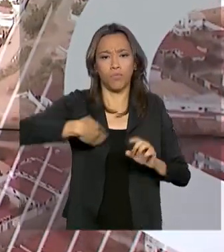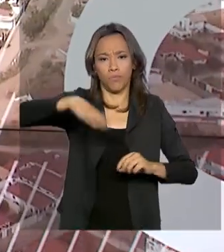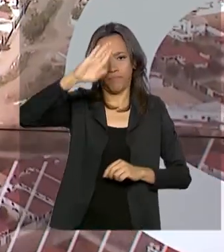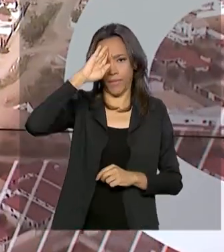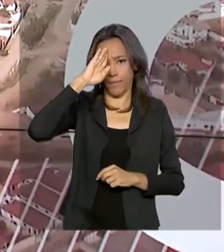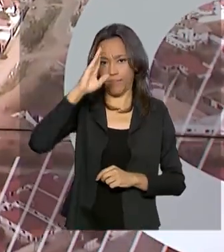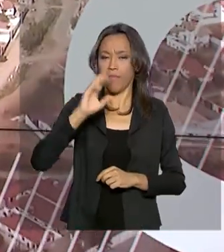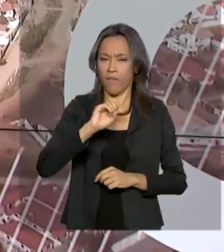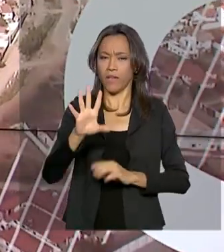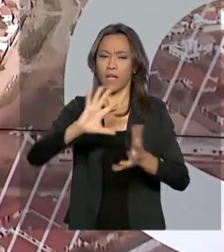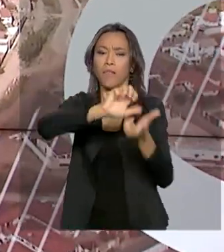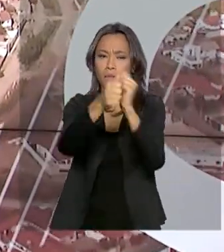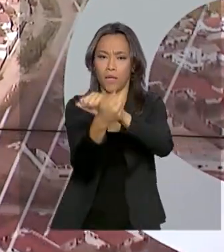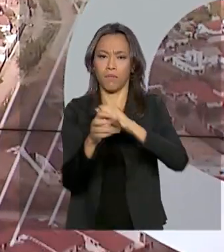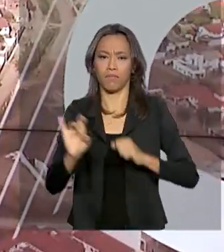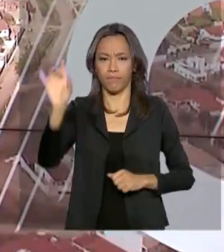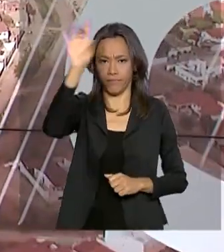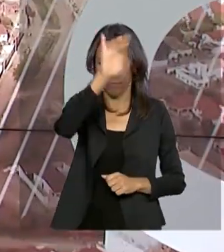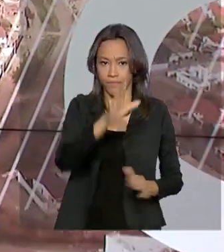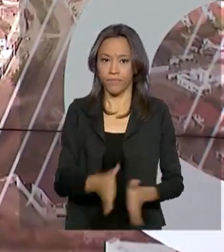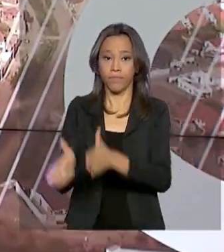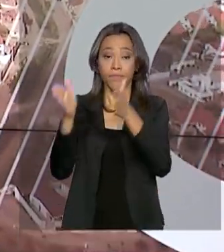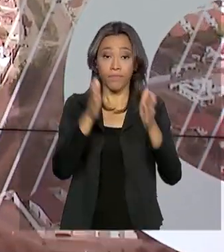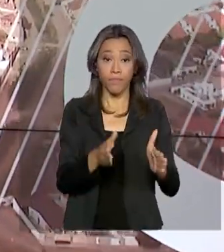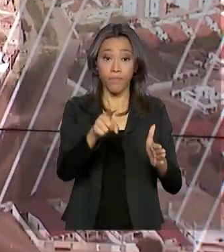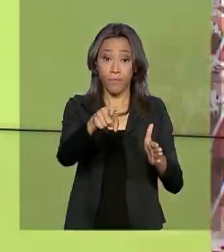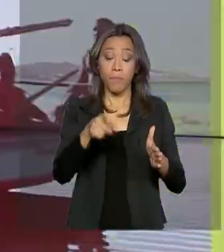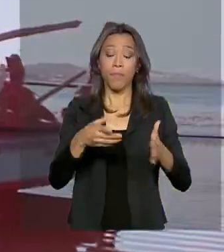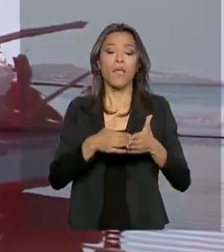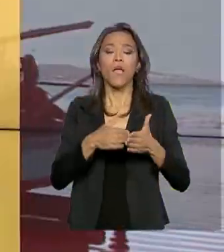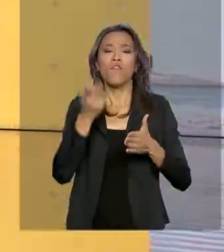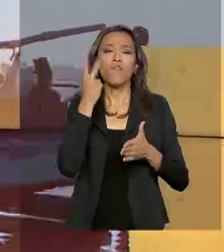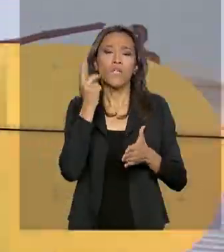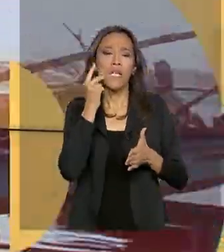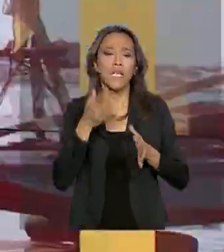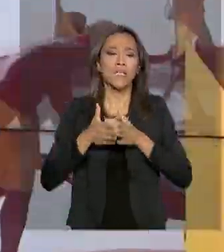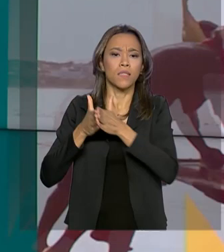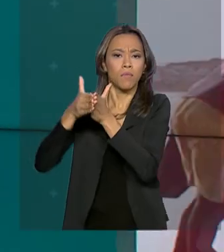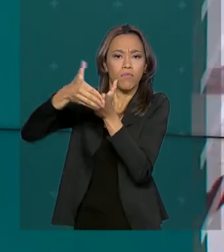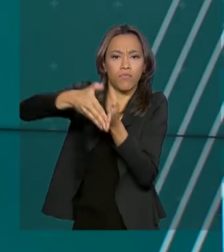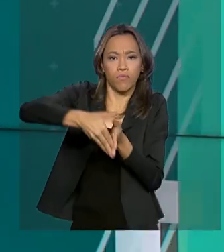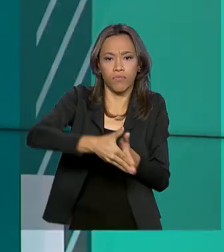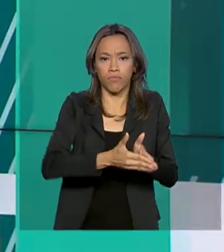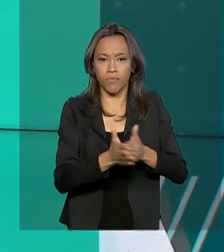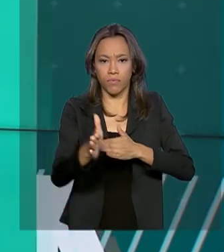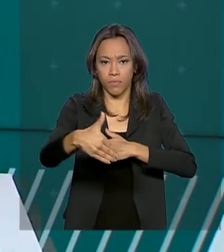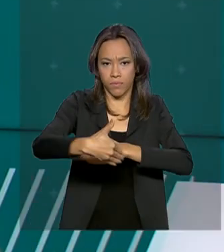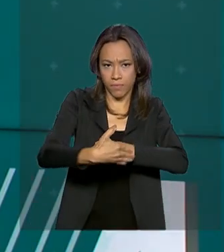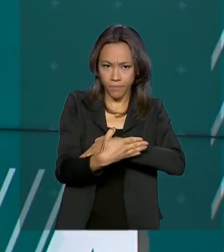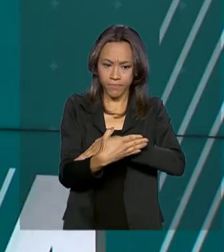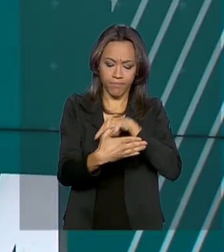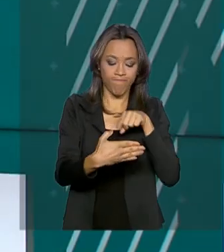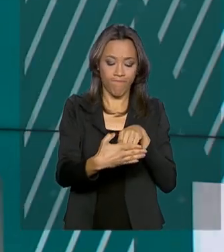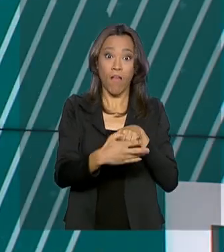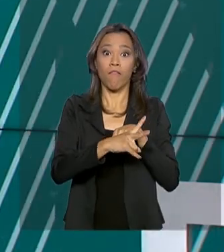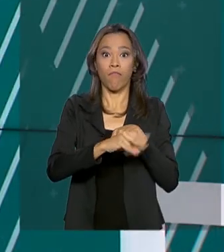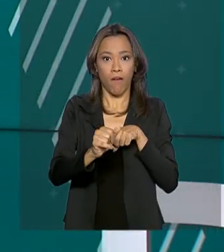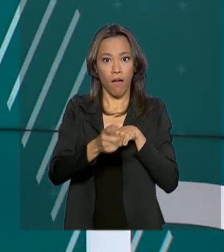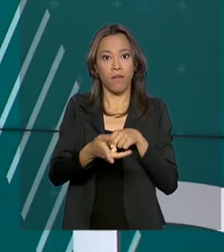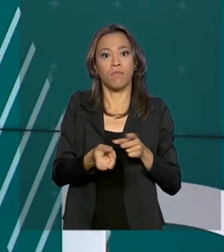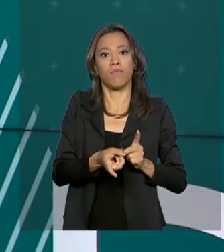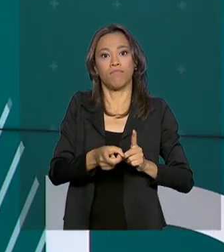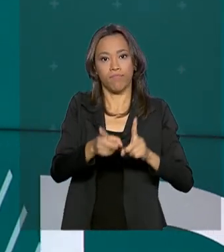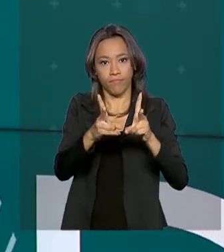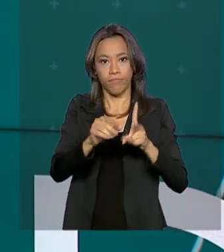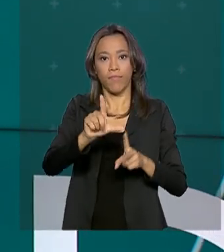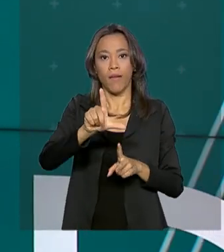O Terminal Marítimo de Passageiros de Fortaleza, localizado no Porto de Mucuripe, vai a leilão em março